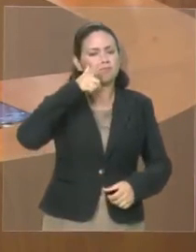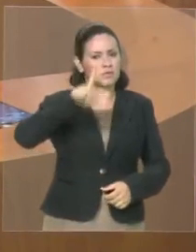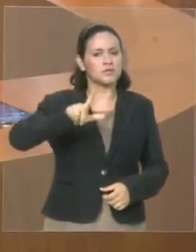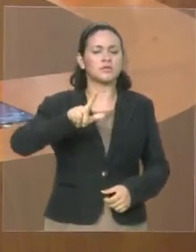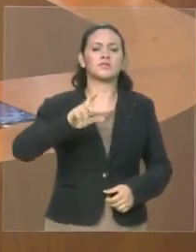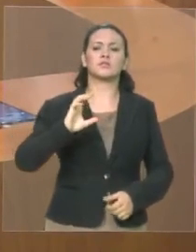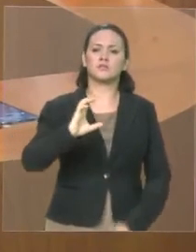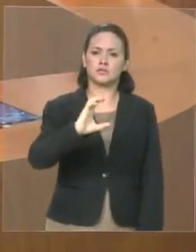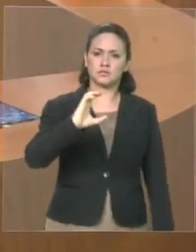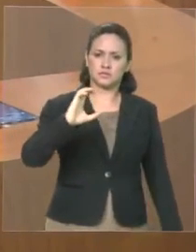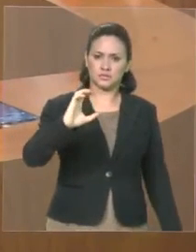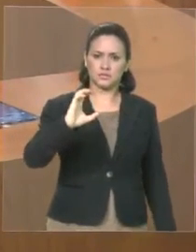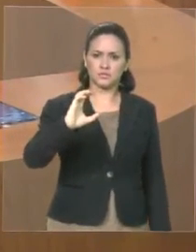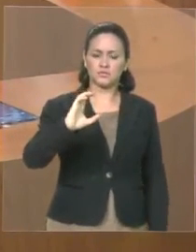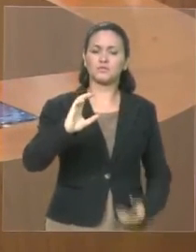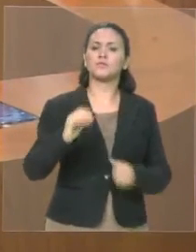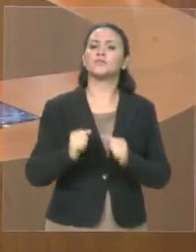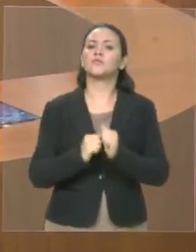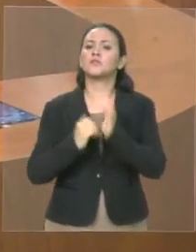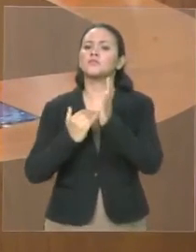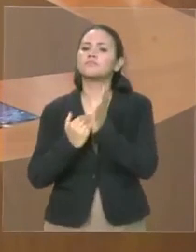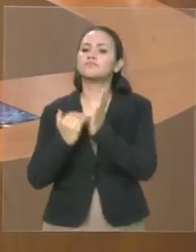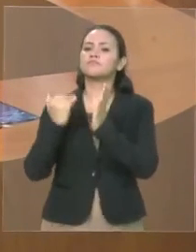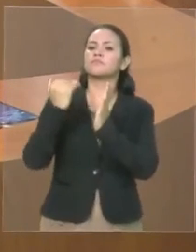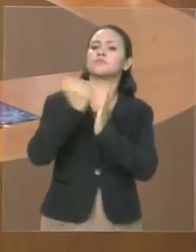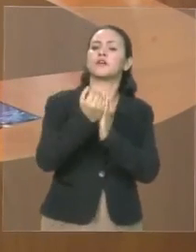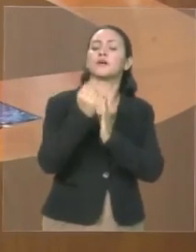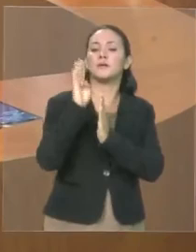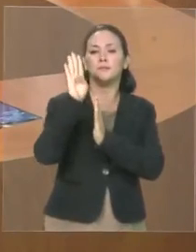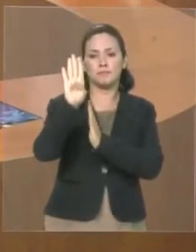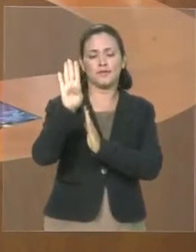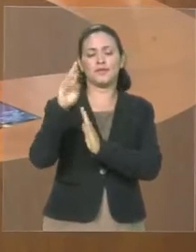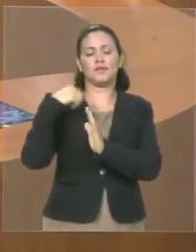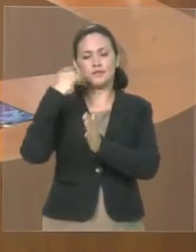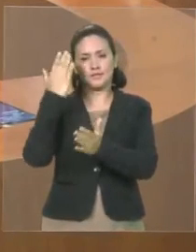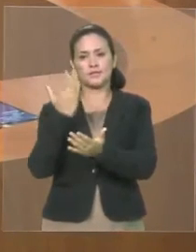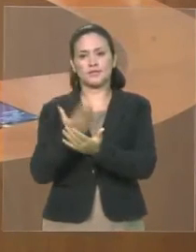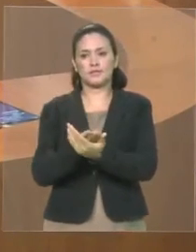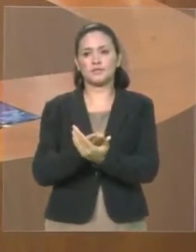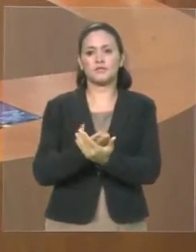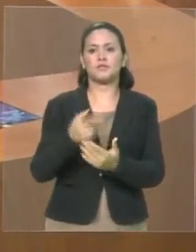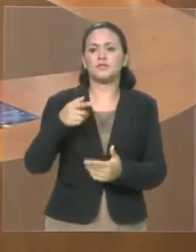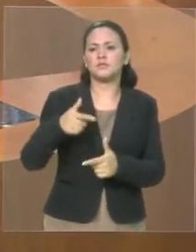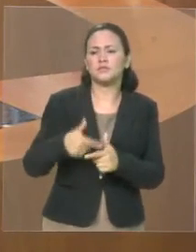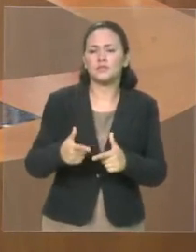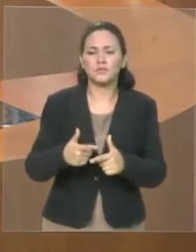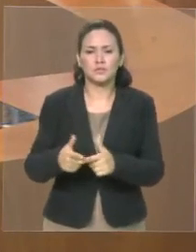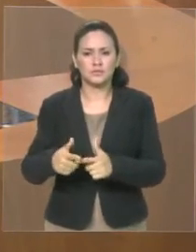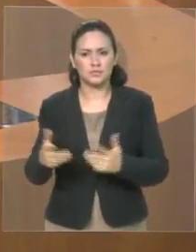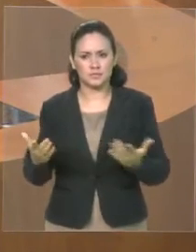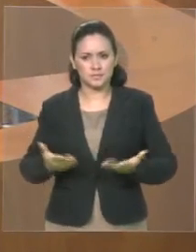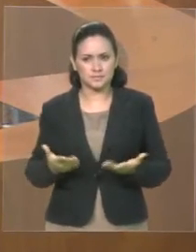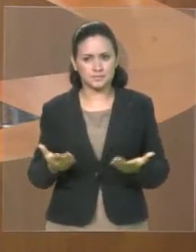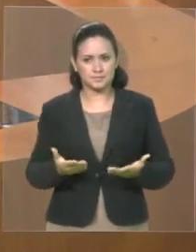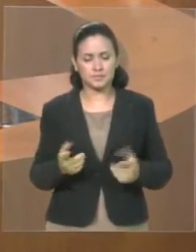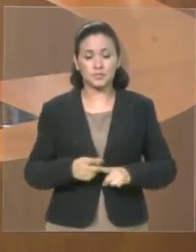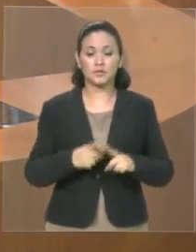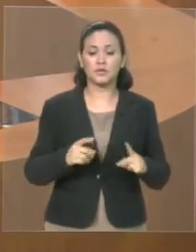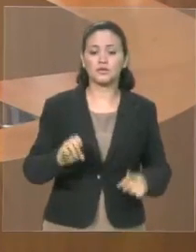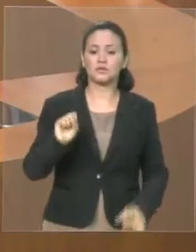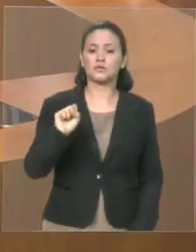mesmo assim, mesmo com esta dificuldade momentânea, o Sampaio